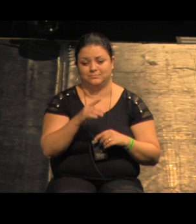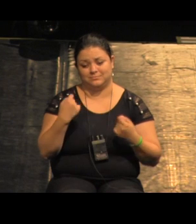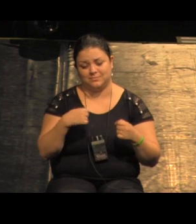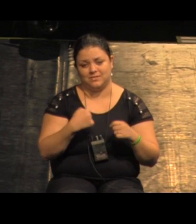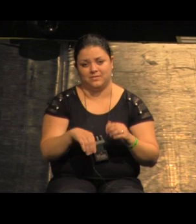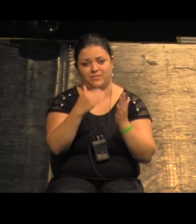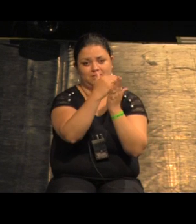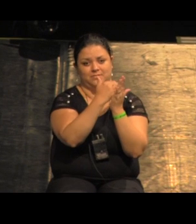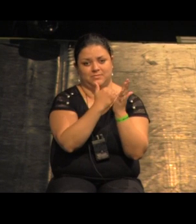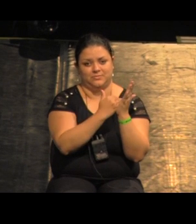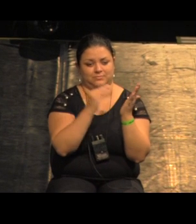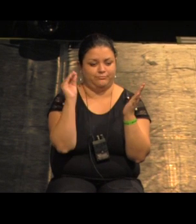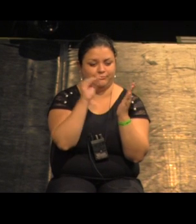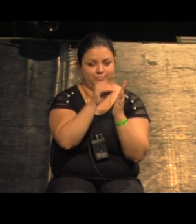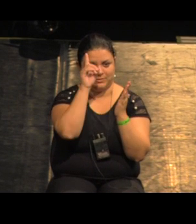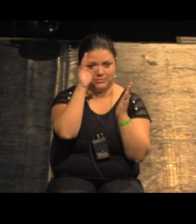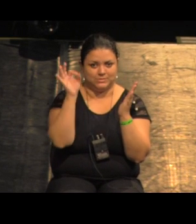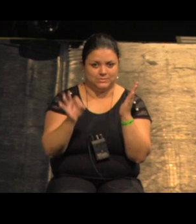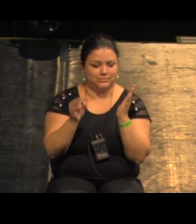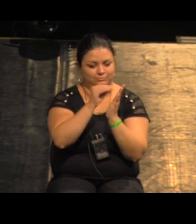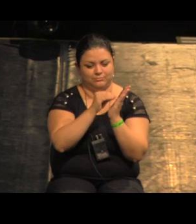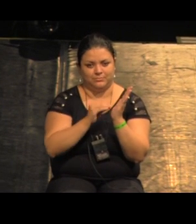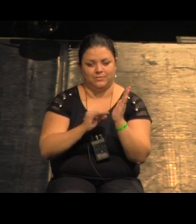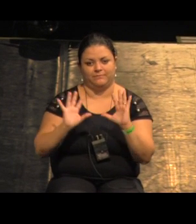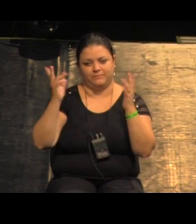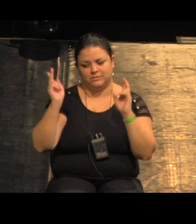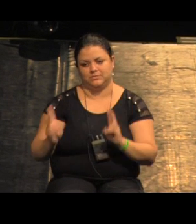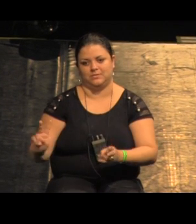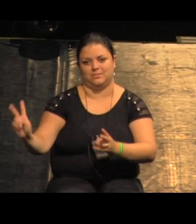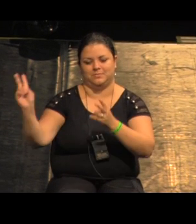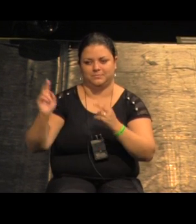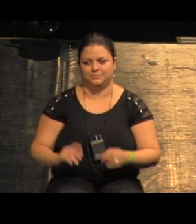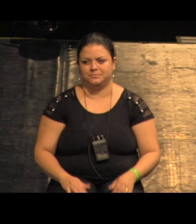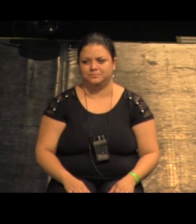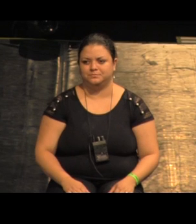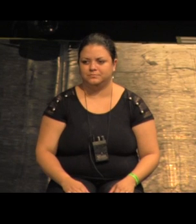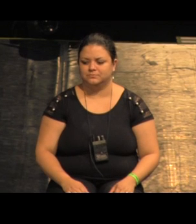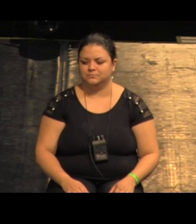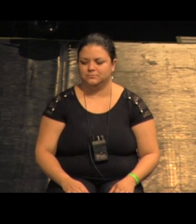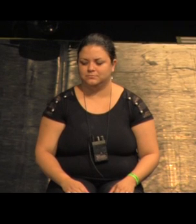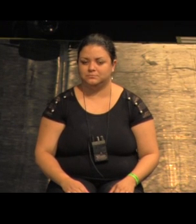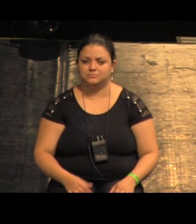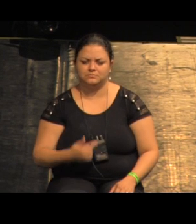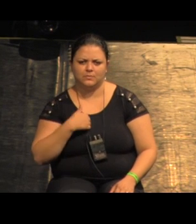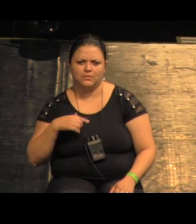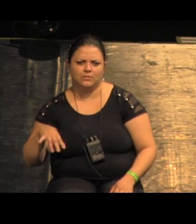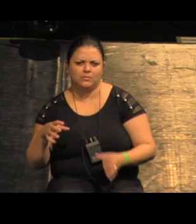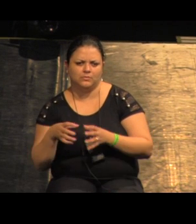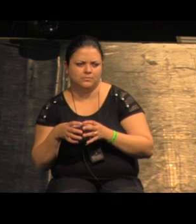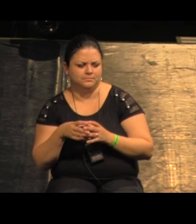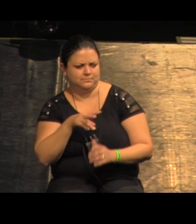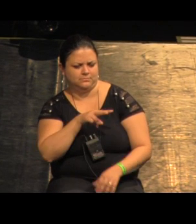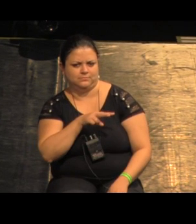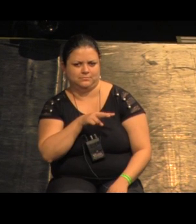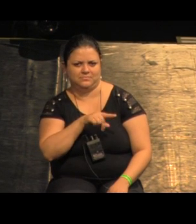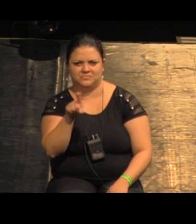uma agenda para que o lugar estivesse permanentemente animado isso aqui foi para nós vocês